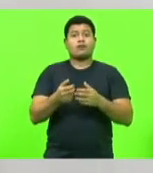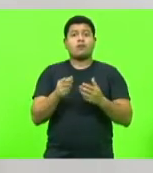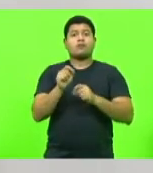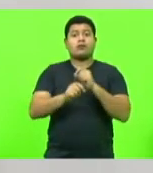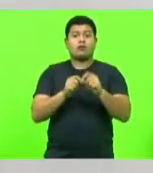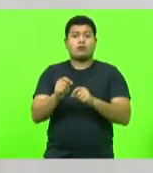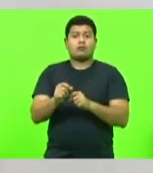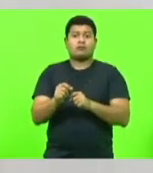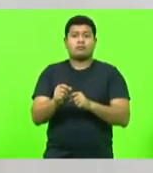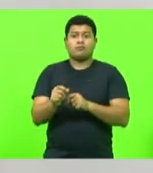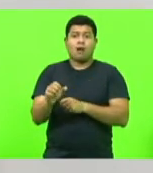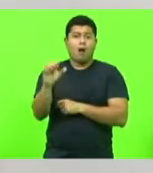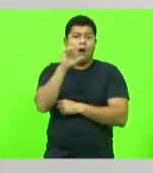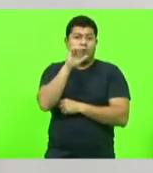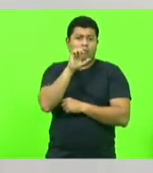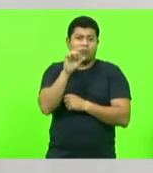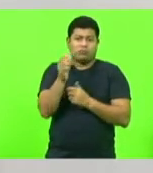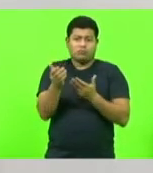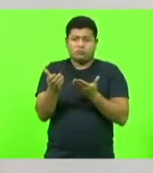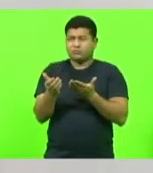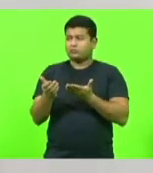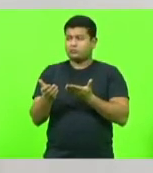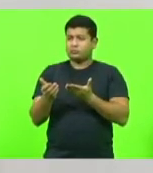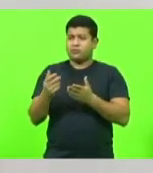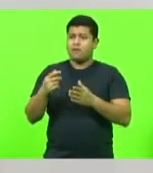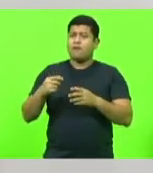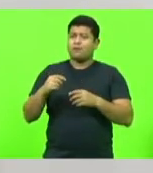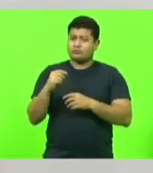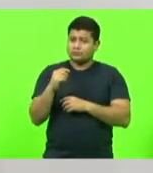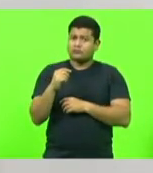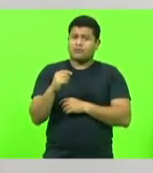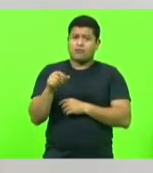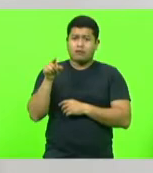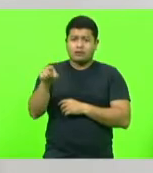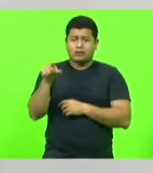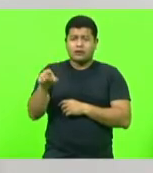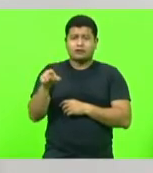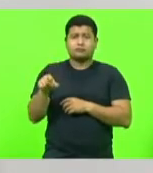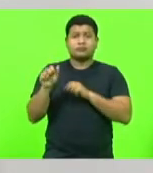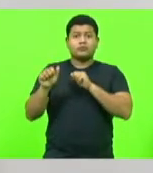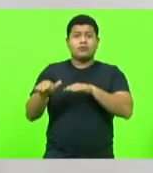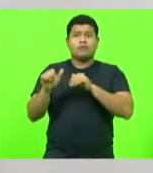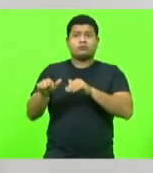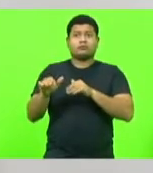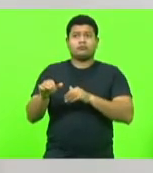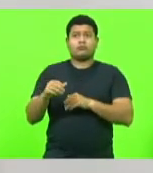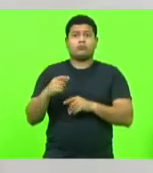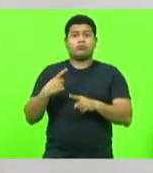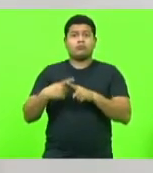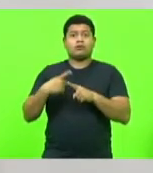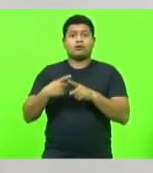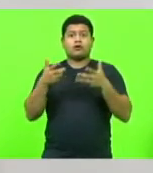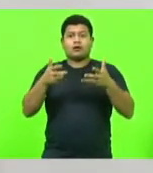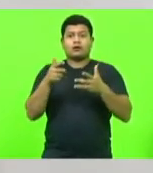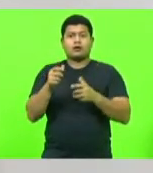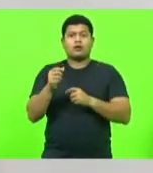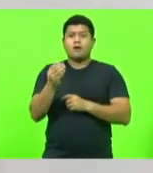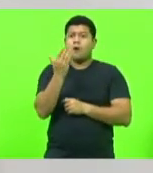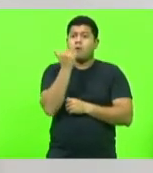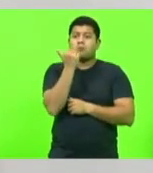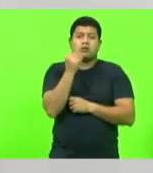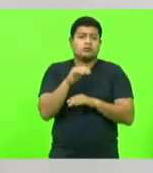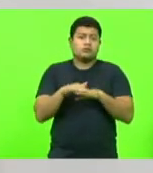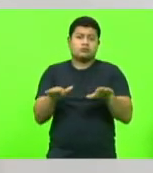guarnições das forças policiais daquele país, não a troco de dinheiro, a troco dos restos das marmitas dos policiais